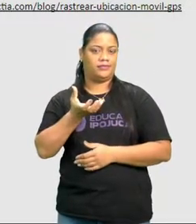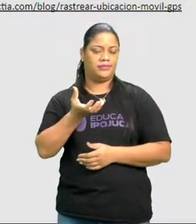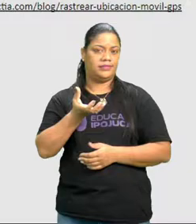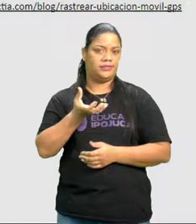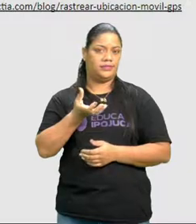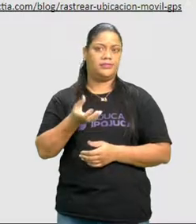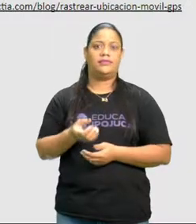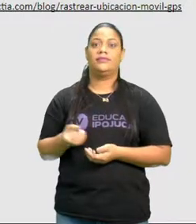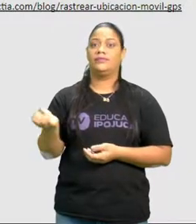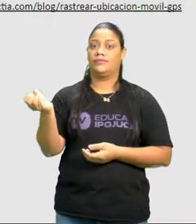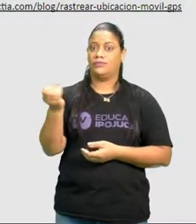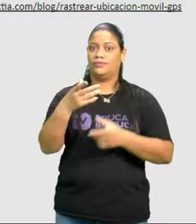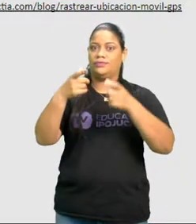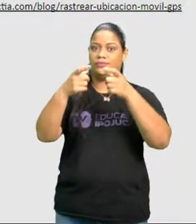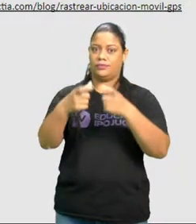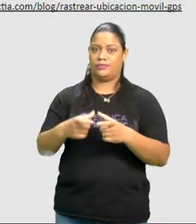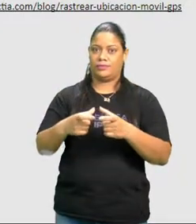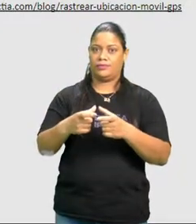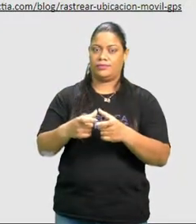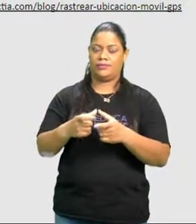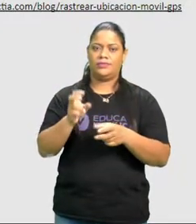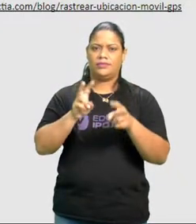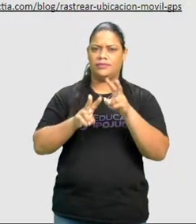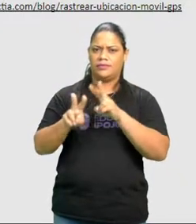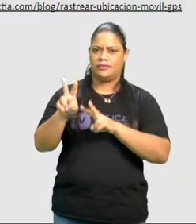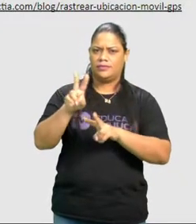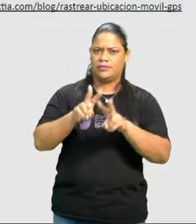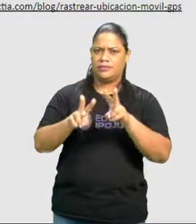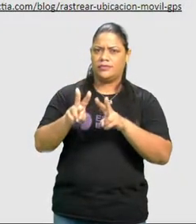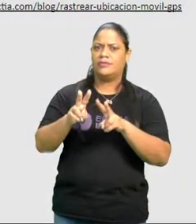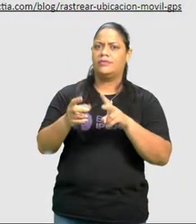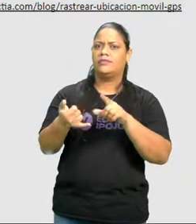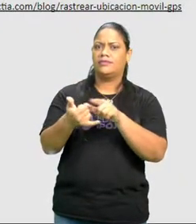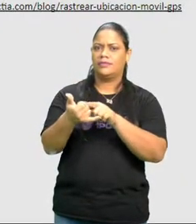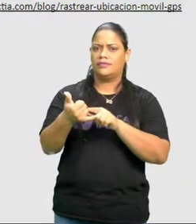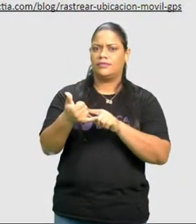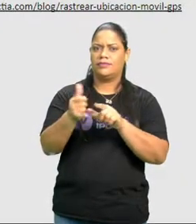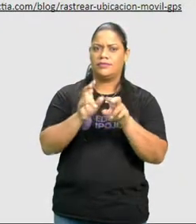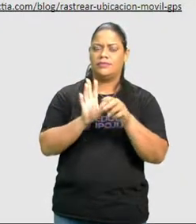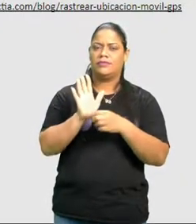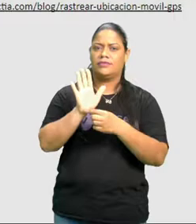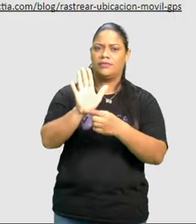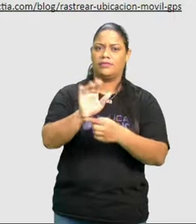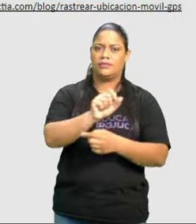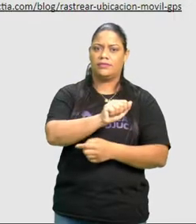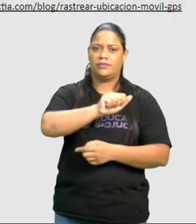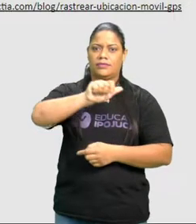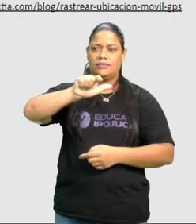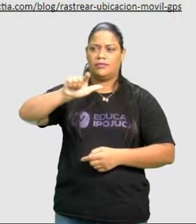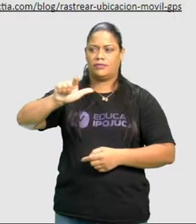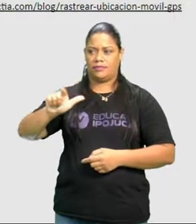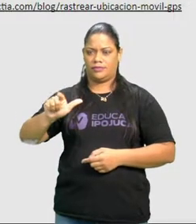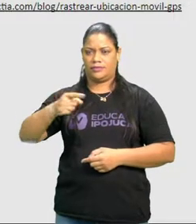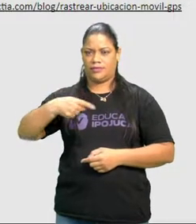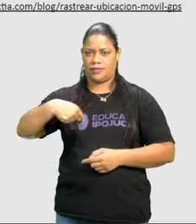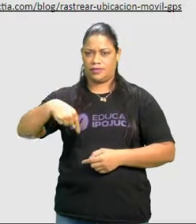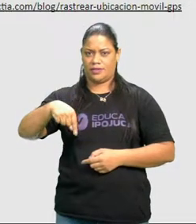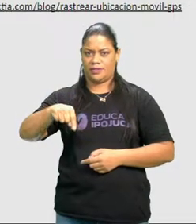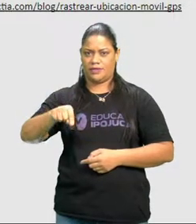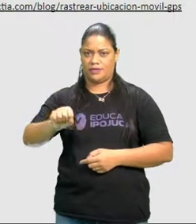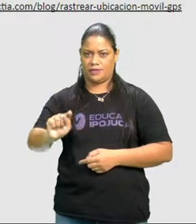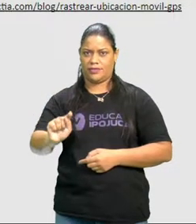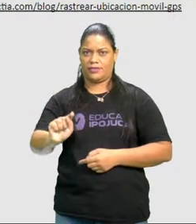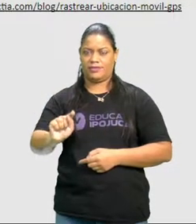que é um novo endereço. Por isso, se observar no celular, está mostrando de azul que a pessoa vai percorrer